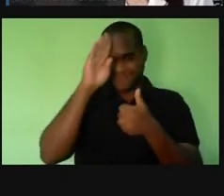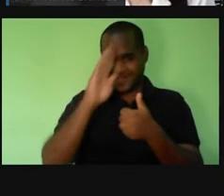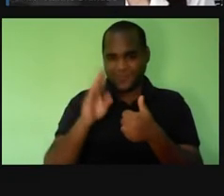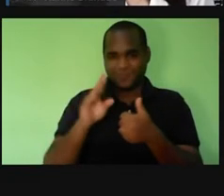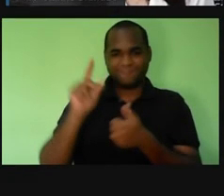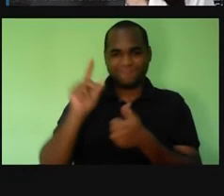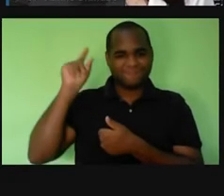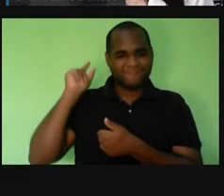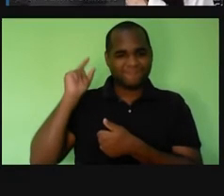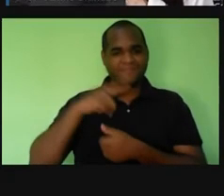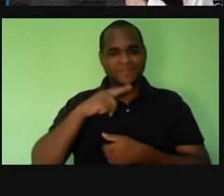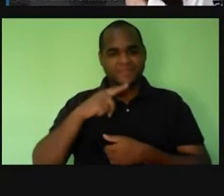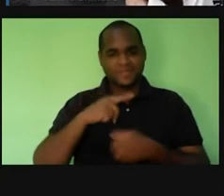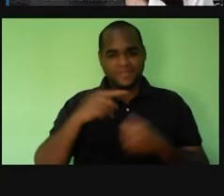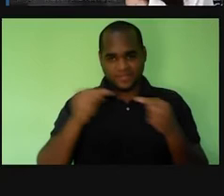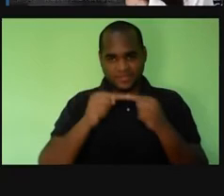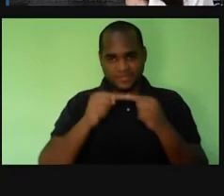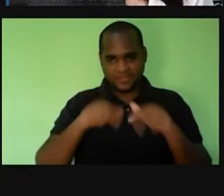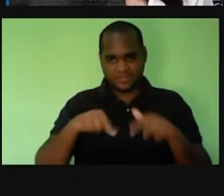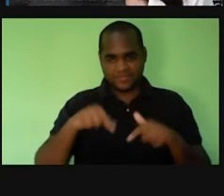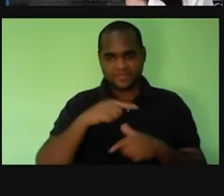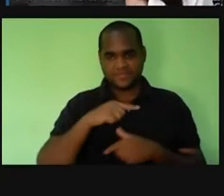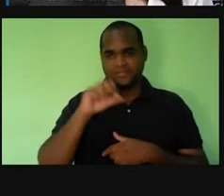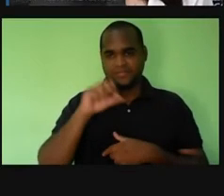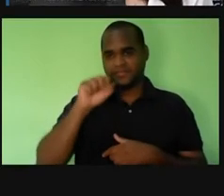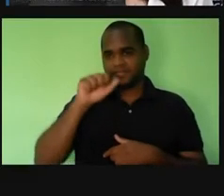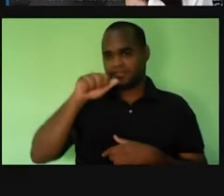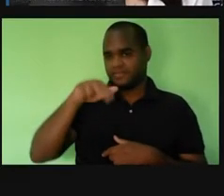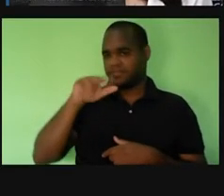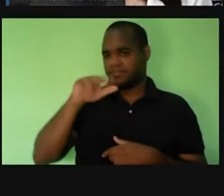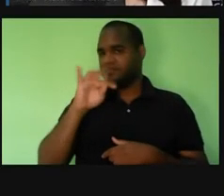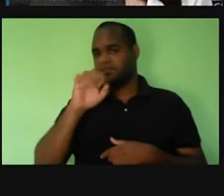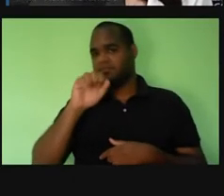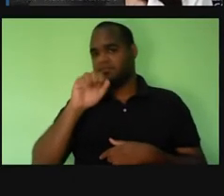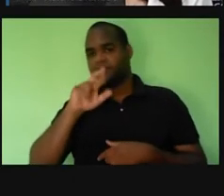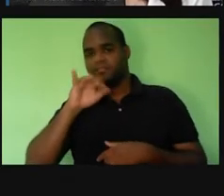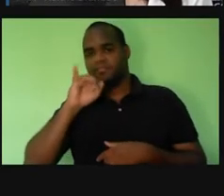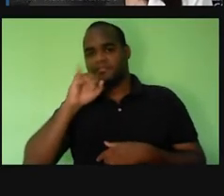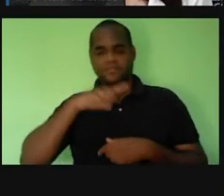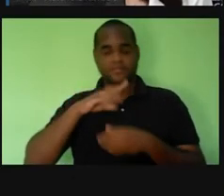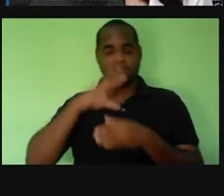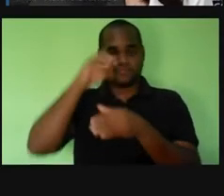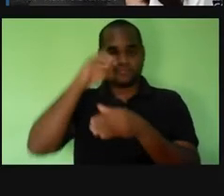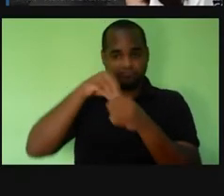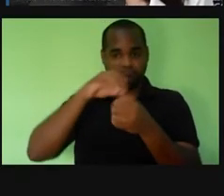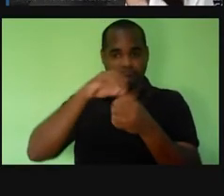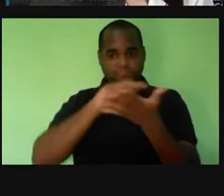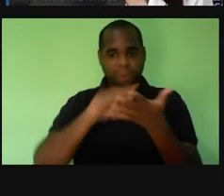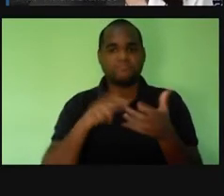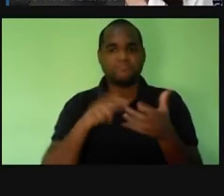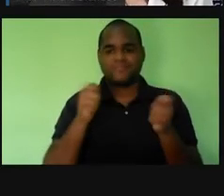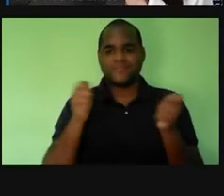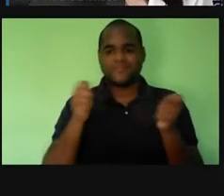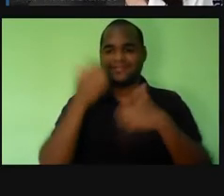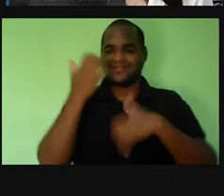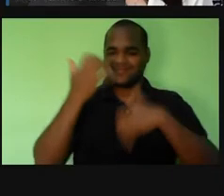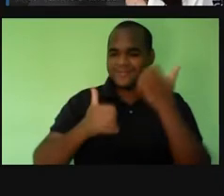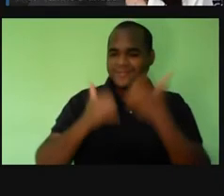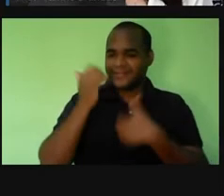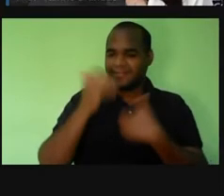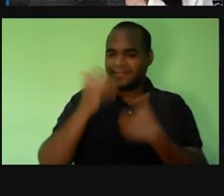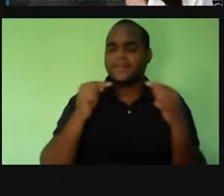E o sanitarista, ele vai ser capacitado para coletar e analisar dados e para